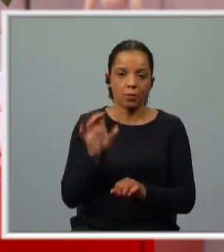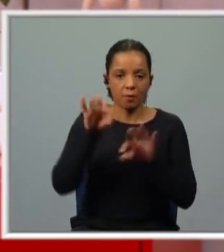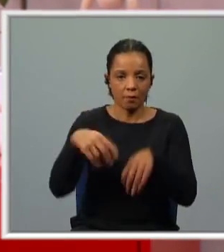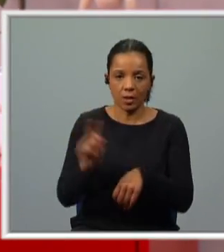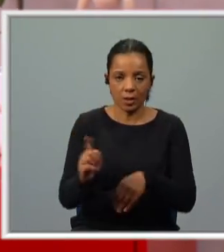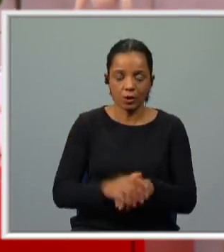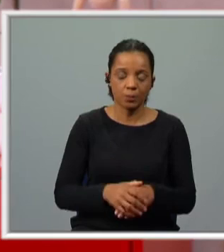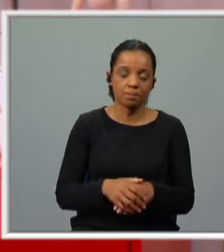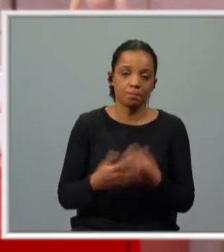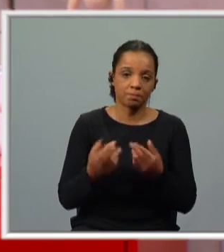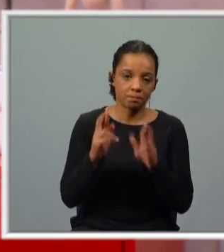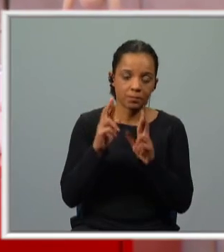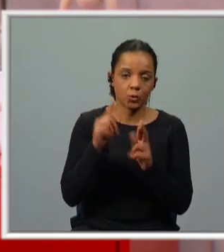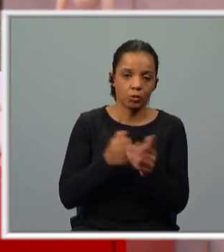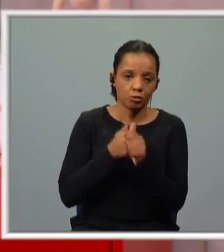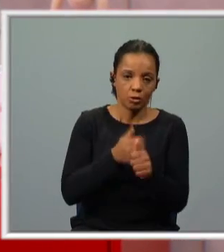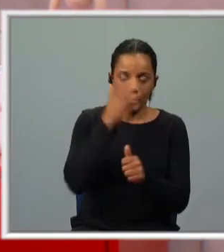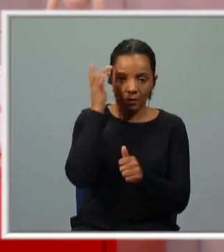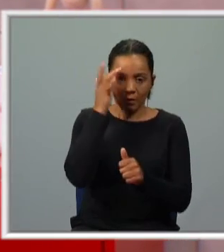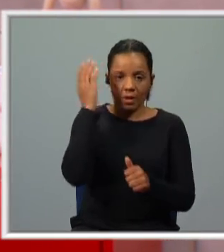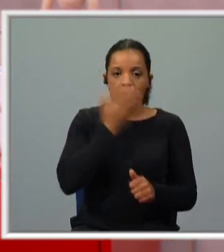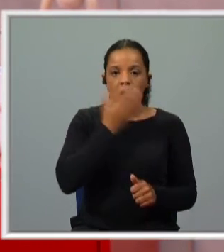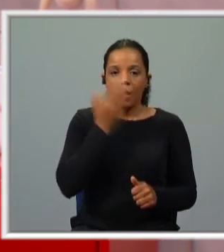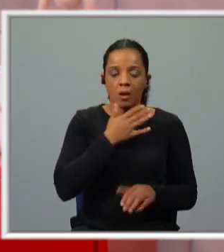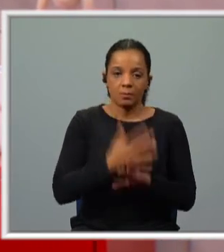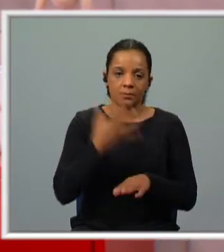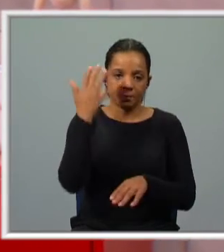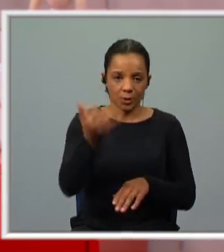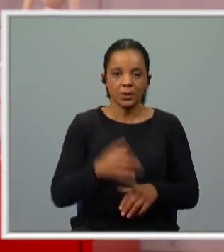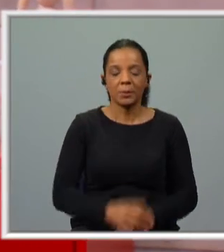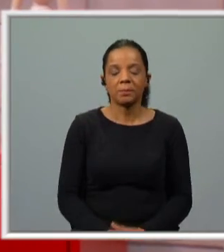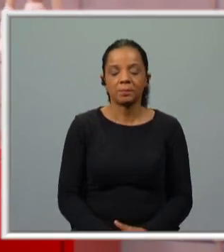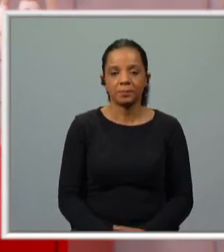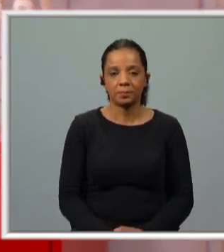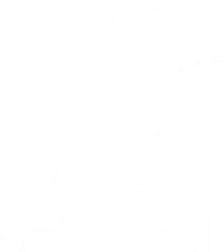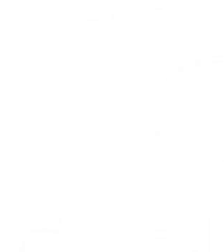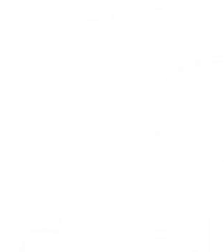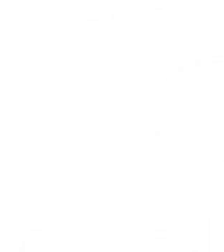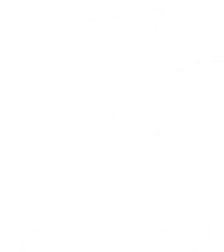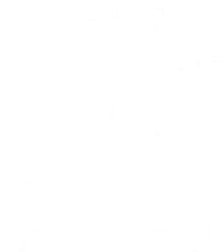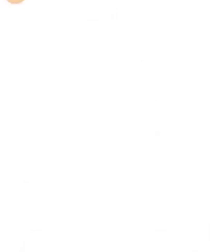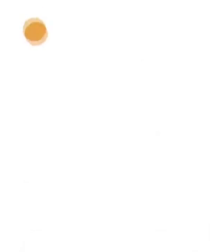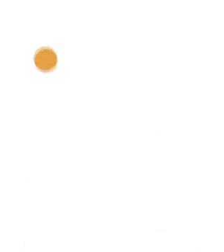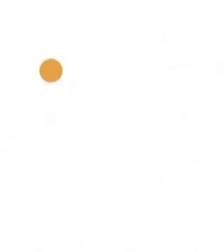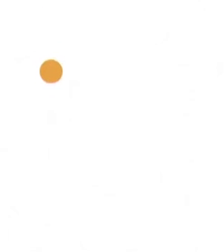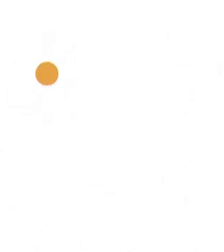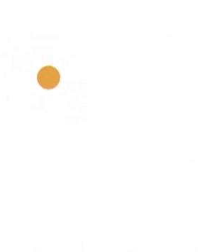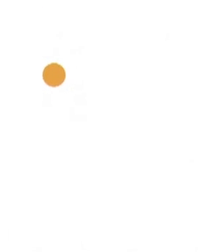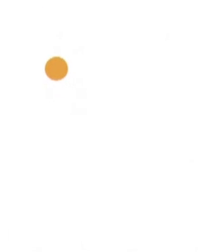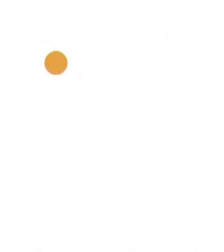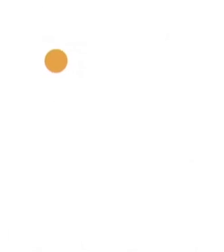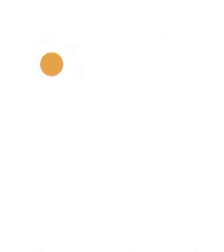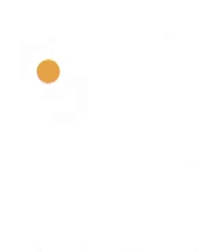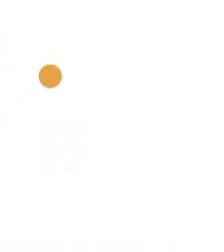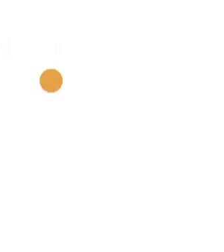finitas. Eu espero que tenhas acompanhado com facilidade este bloco. Até à próxima! Transcrição e Quintena